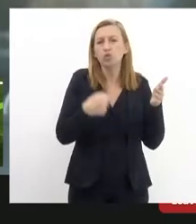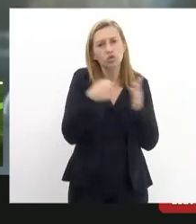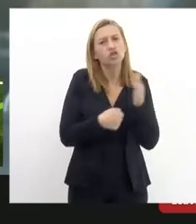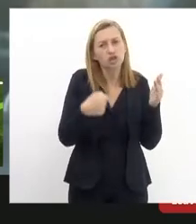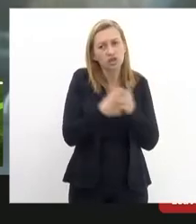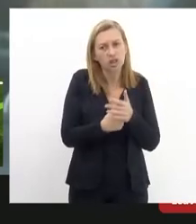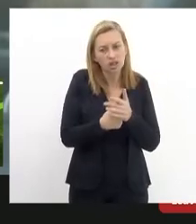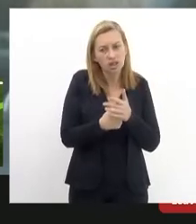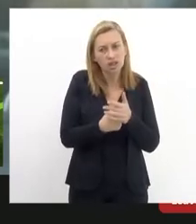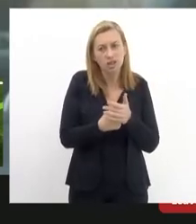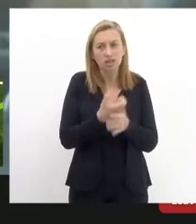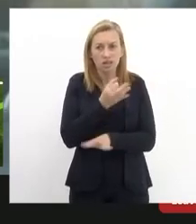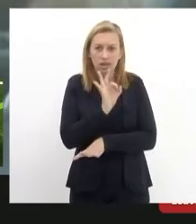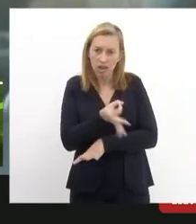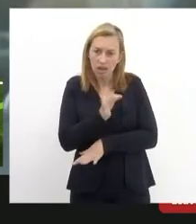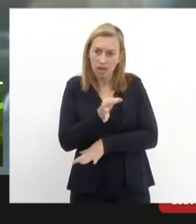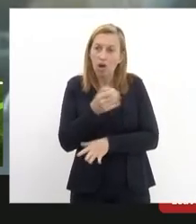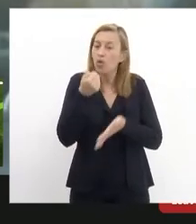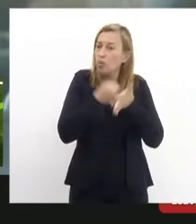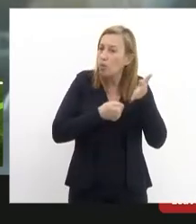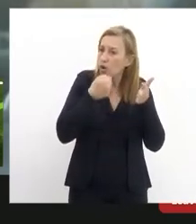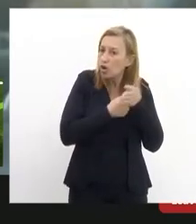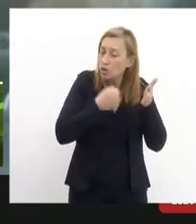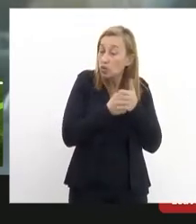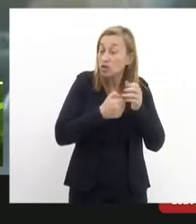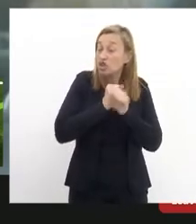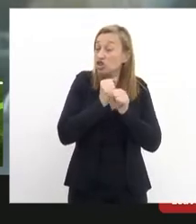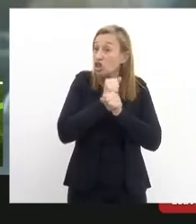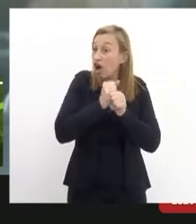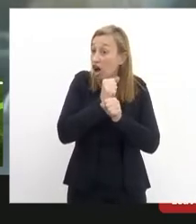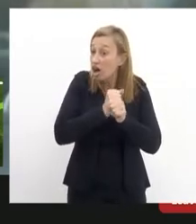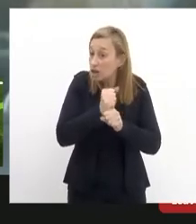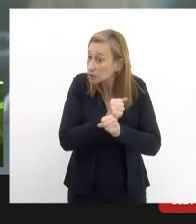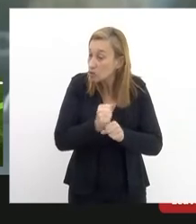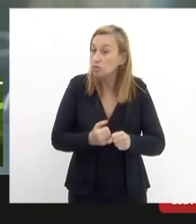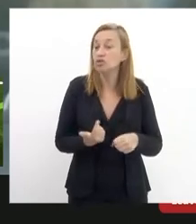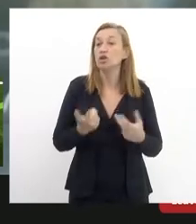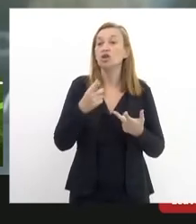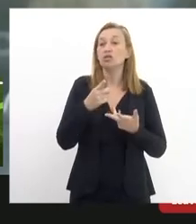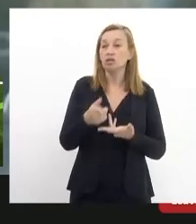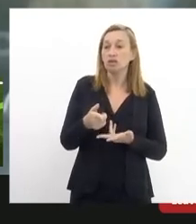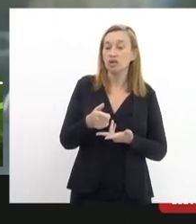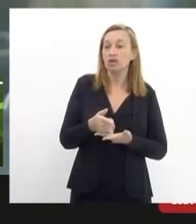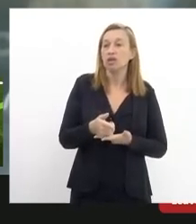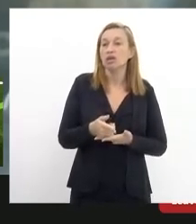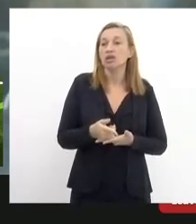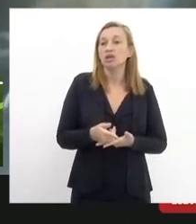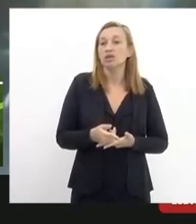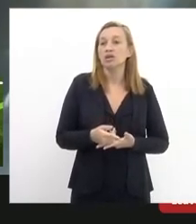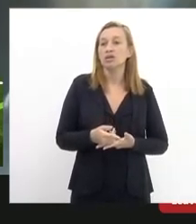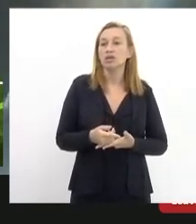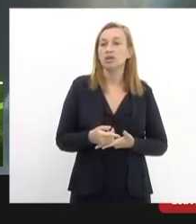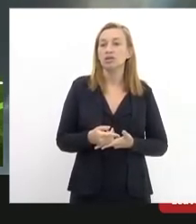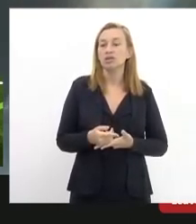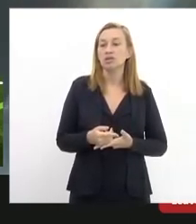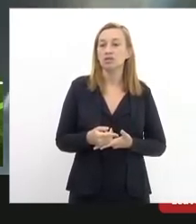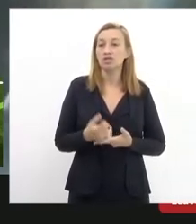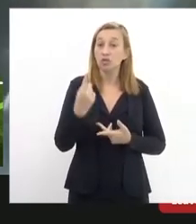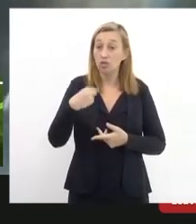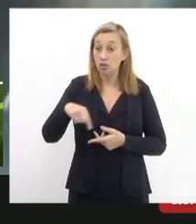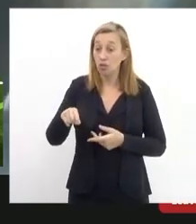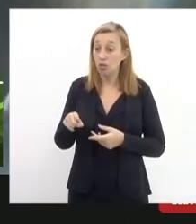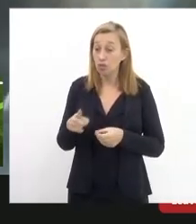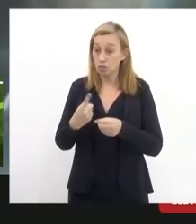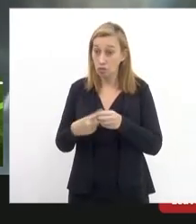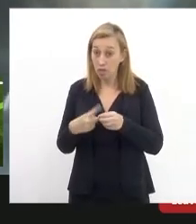luta permanente uma luta que vem de anos e mais anos se vocês fizerem uma batida no bairro para